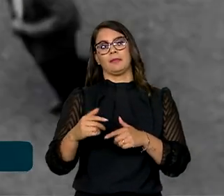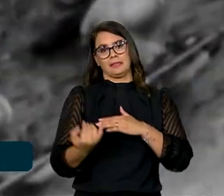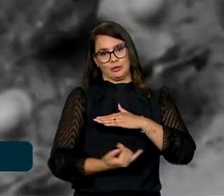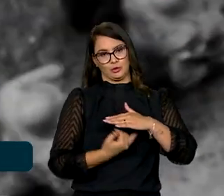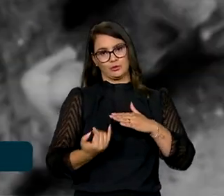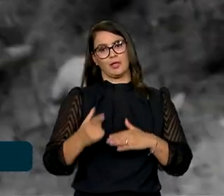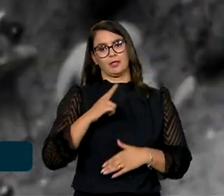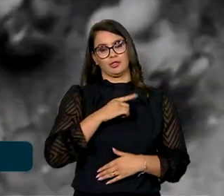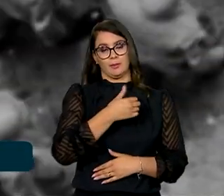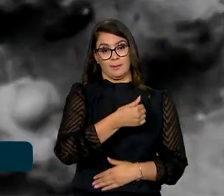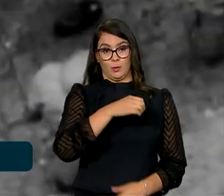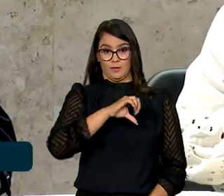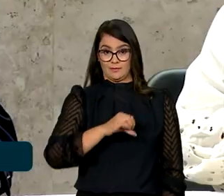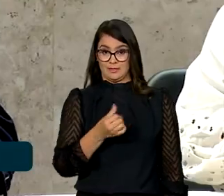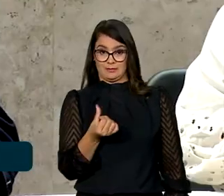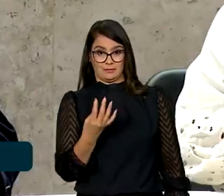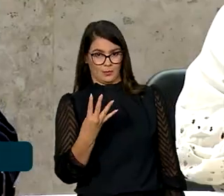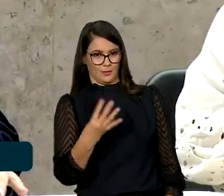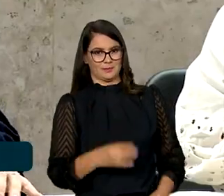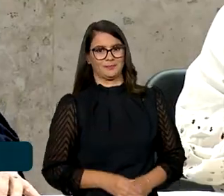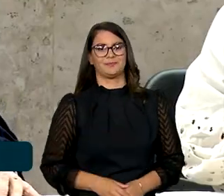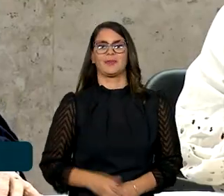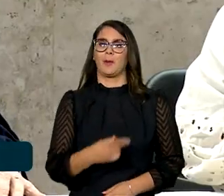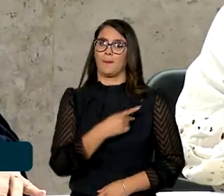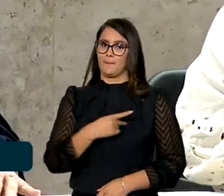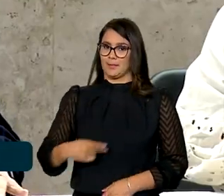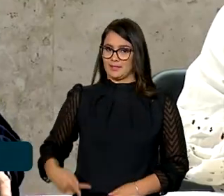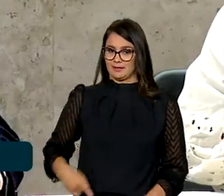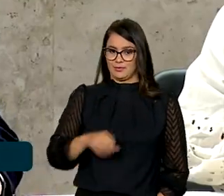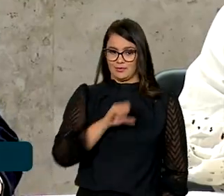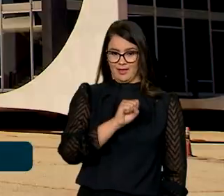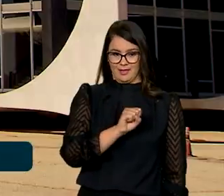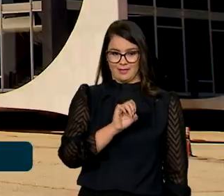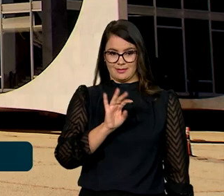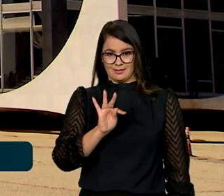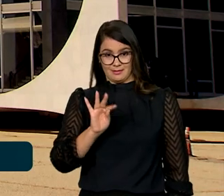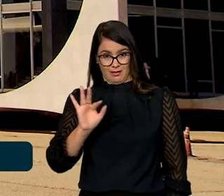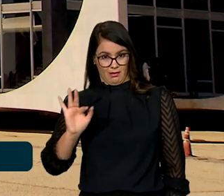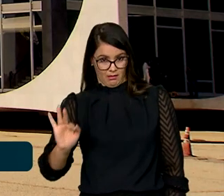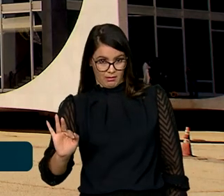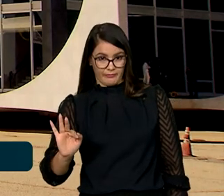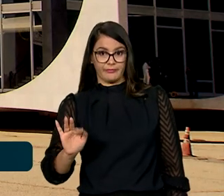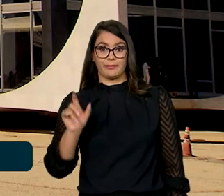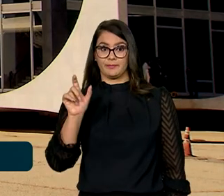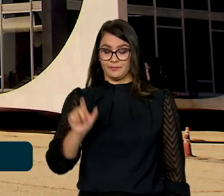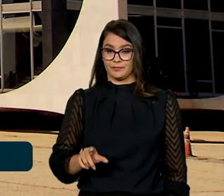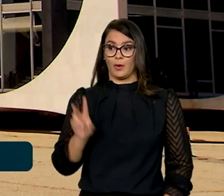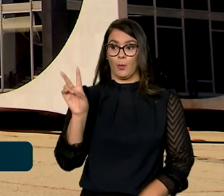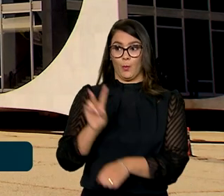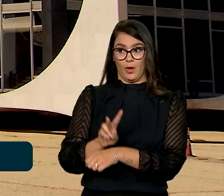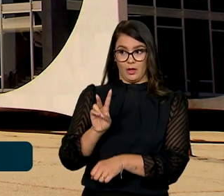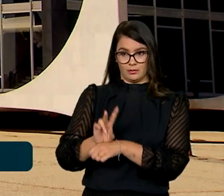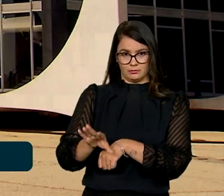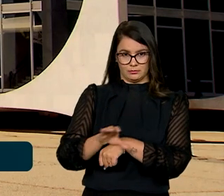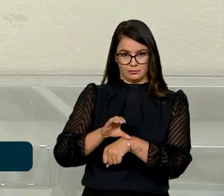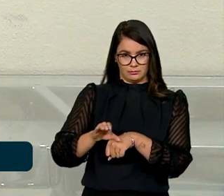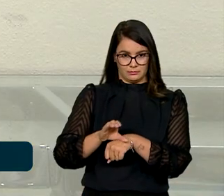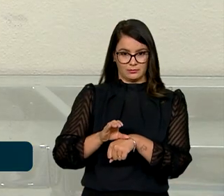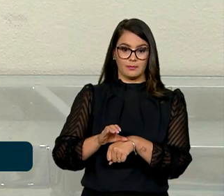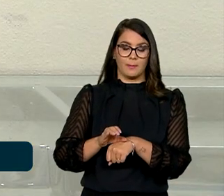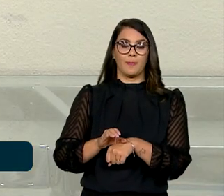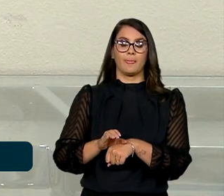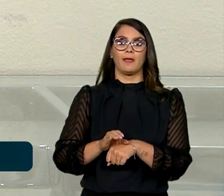chegou em 1964. Para o presidente do Supremo Tribunal Federal, órgão considerado guardião da Constituição,